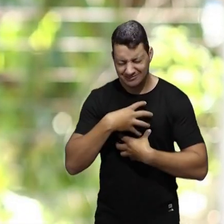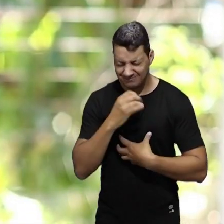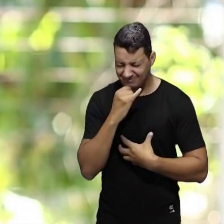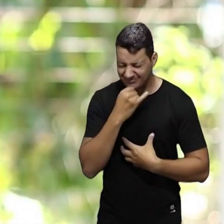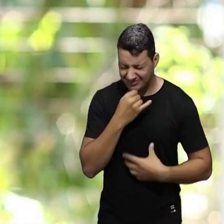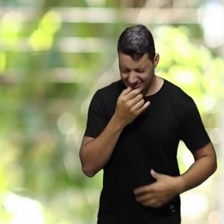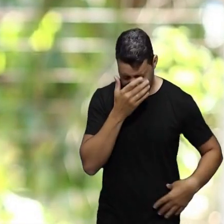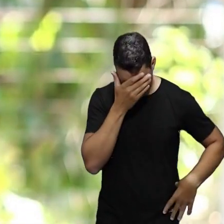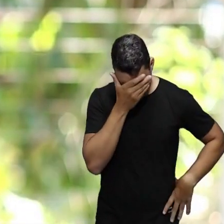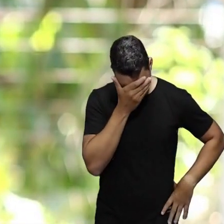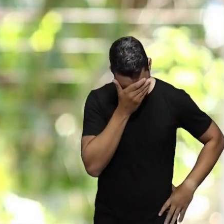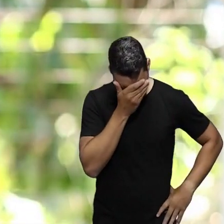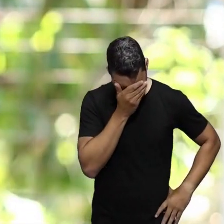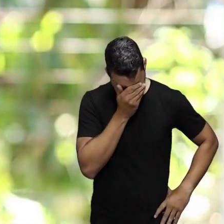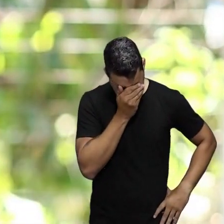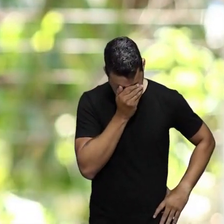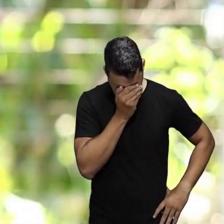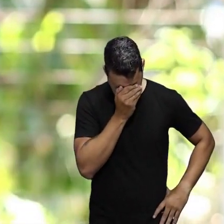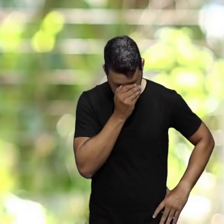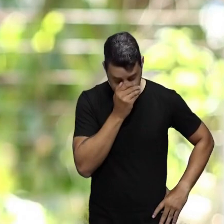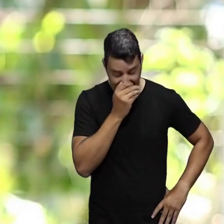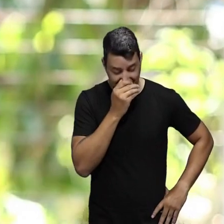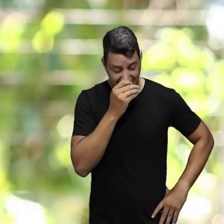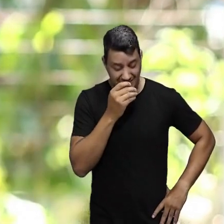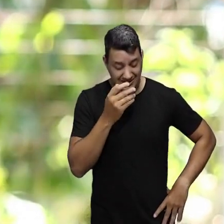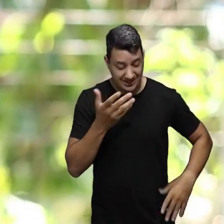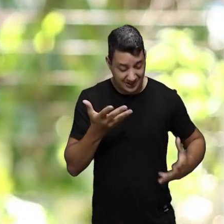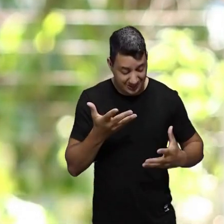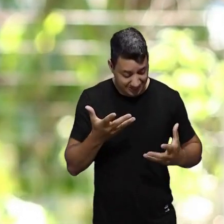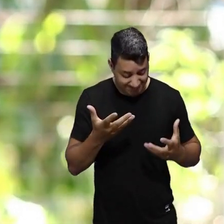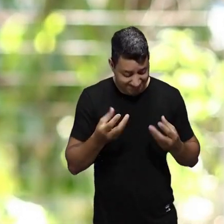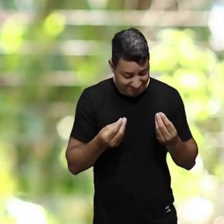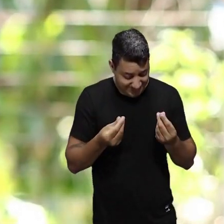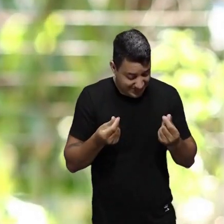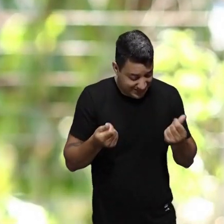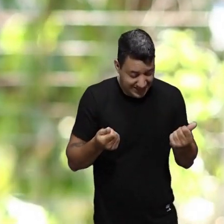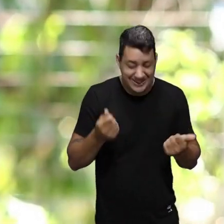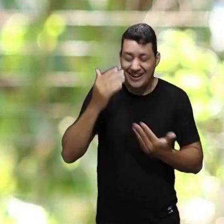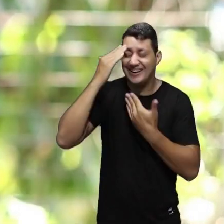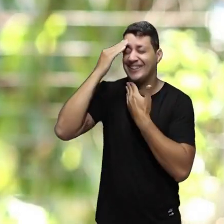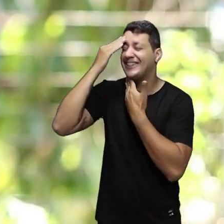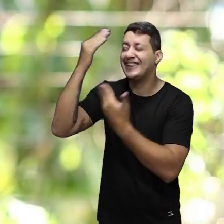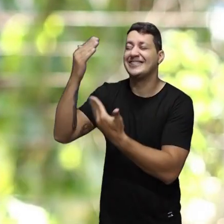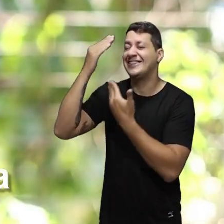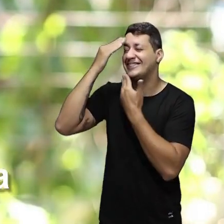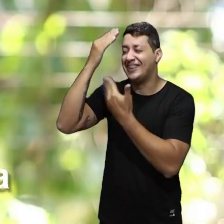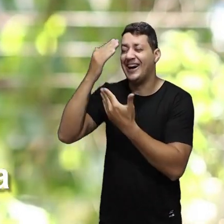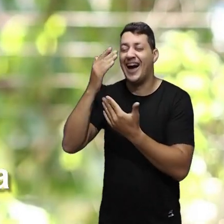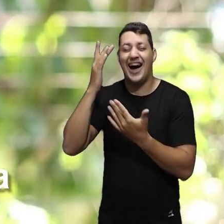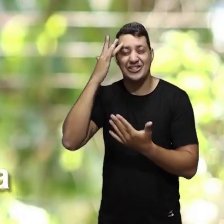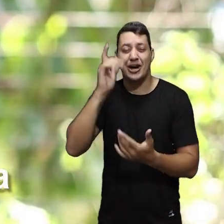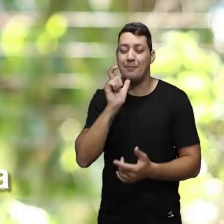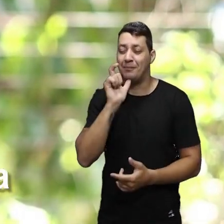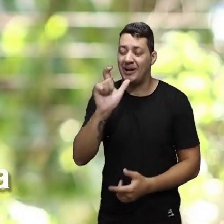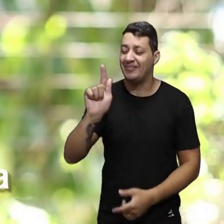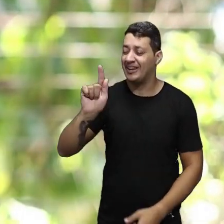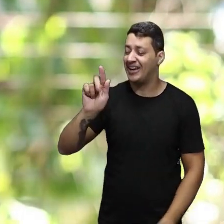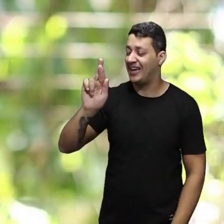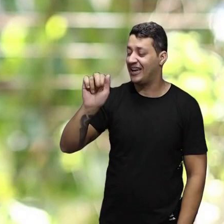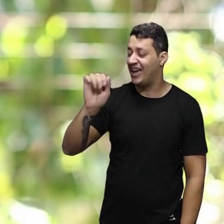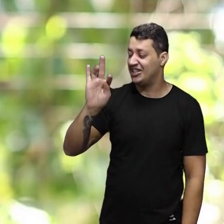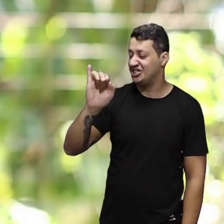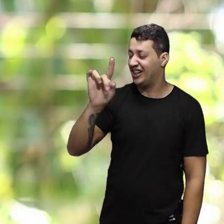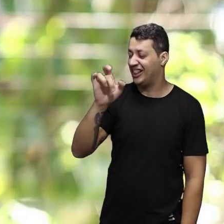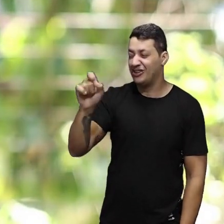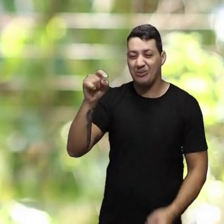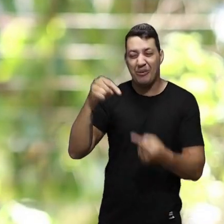é o de gratidão, essa é a palavra correta, eu tenho